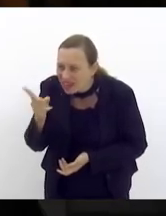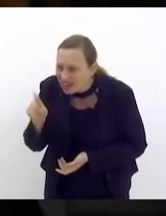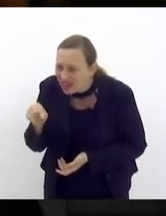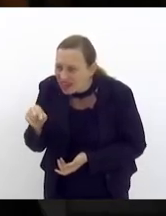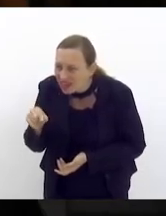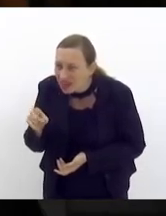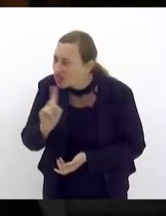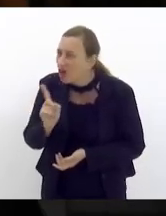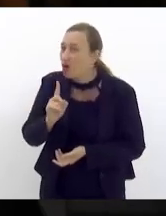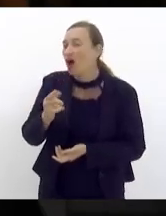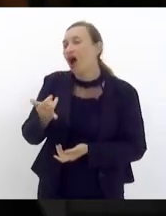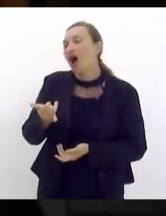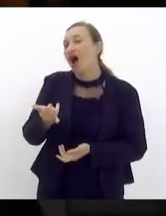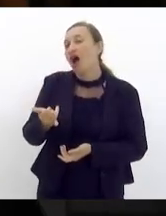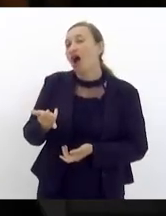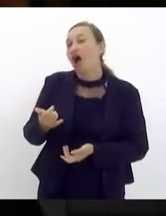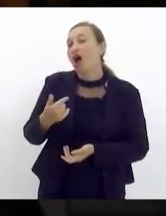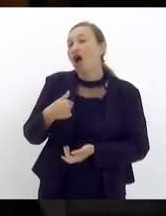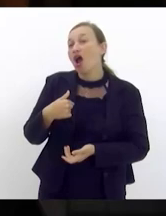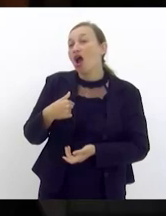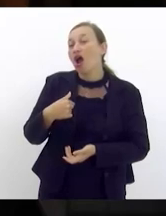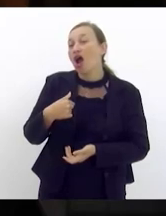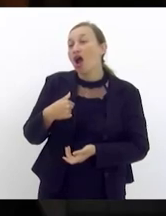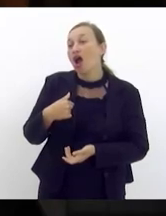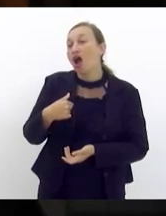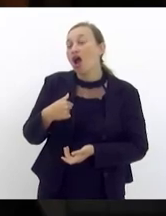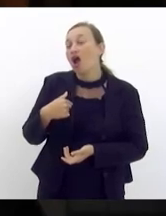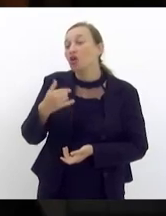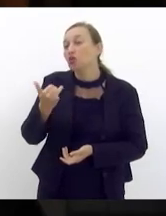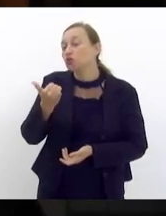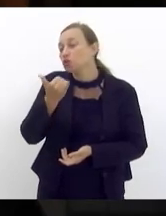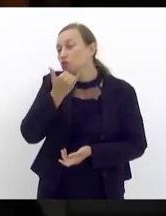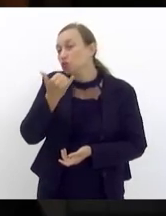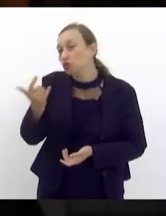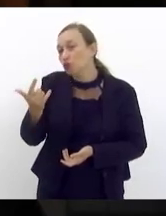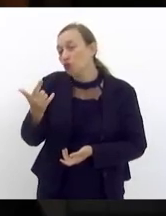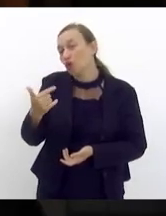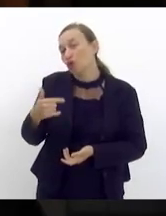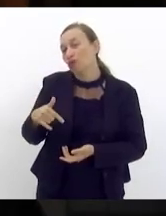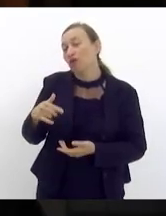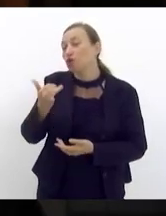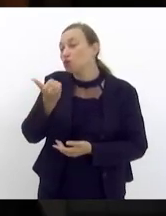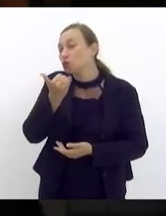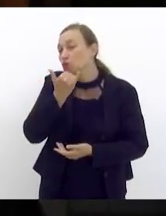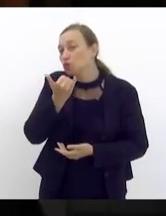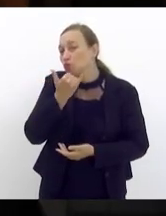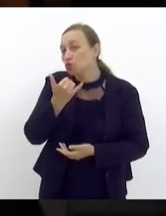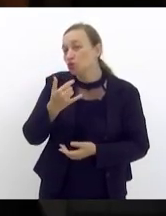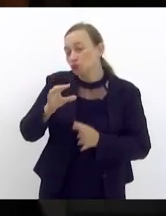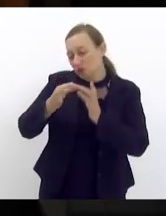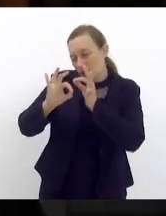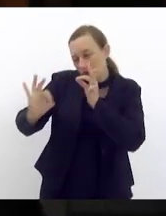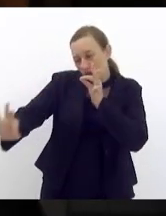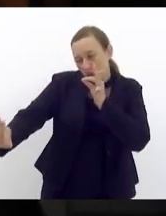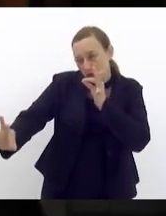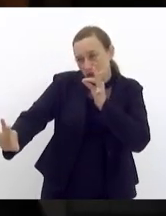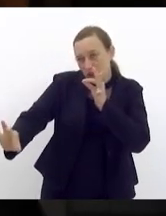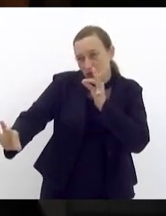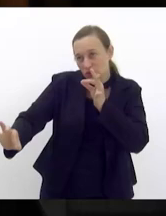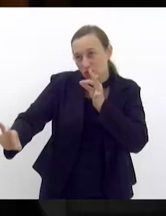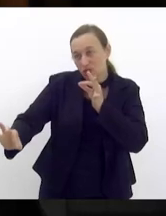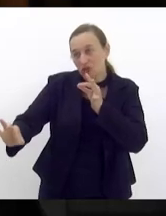ah não então é que dá o desconto e me peça desculpa que o senhor está meio longe e